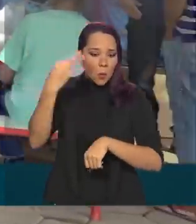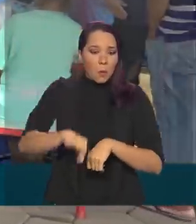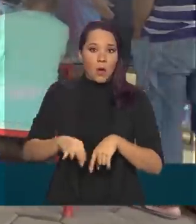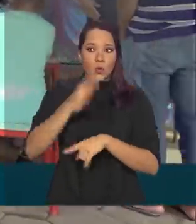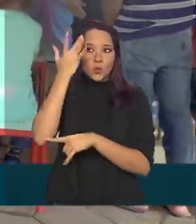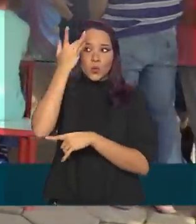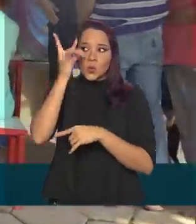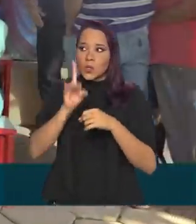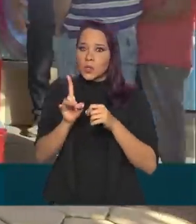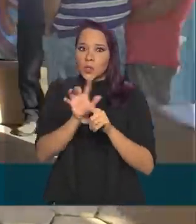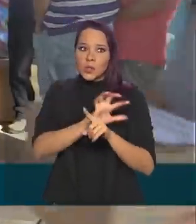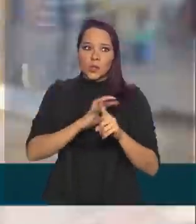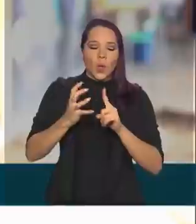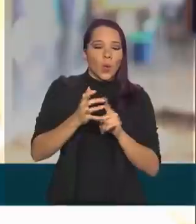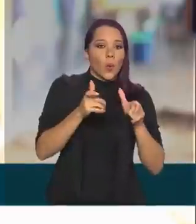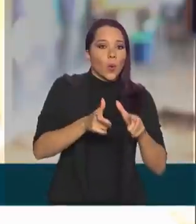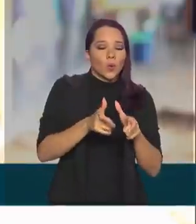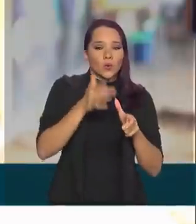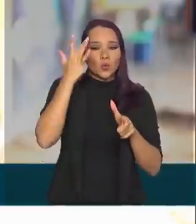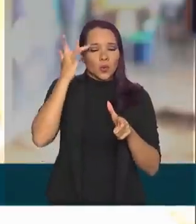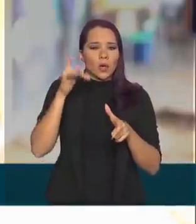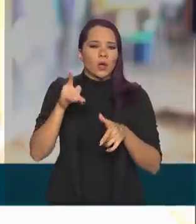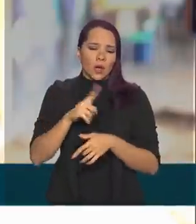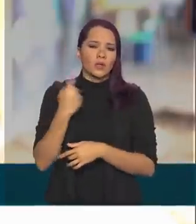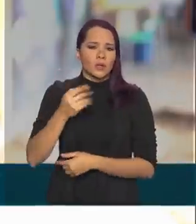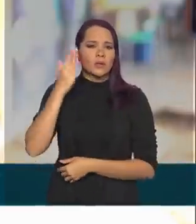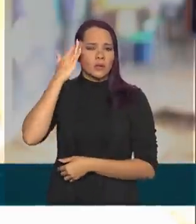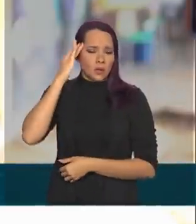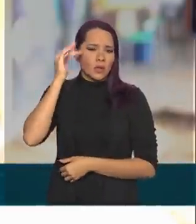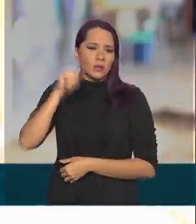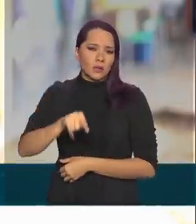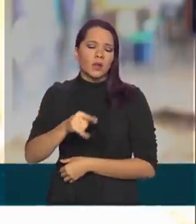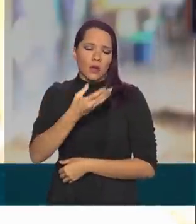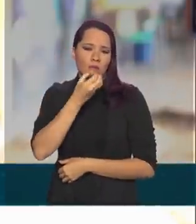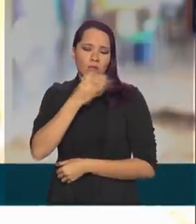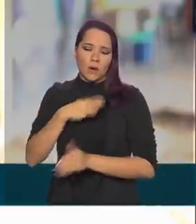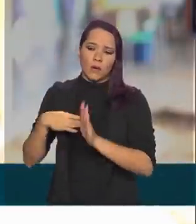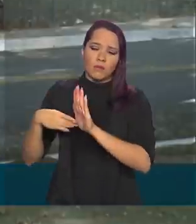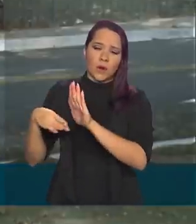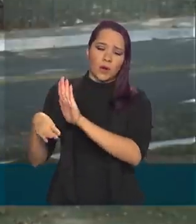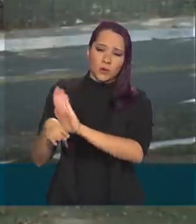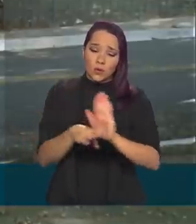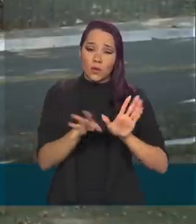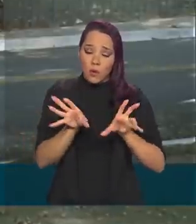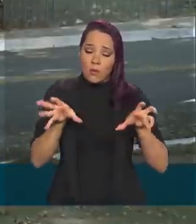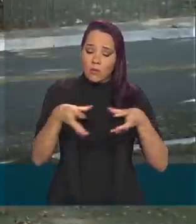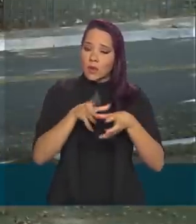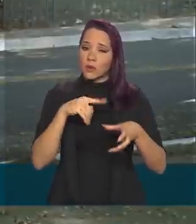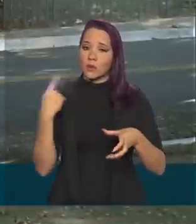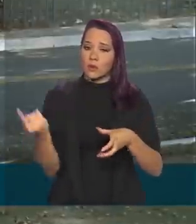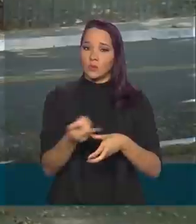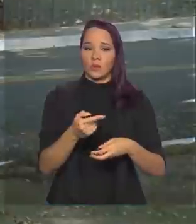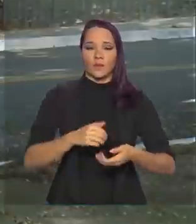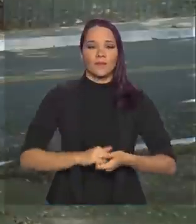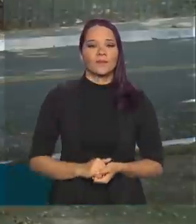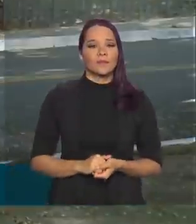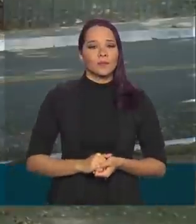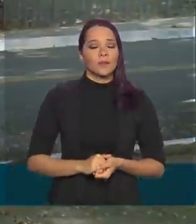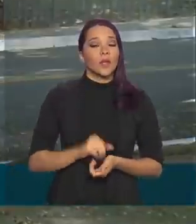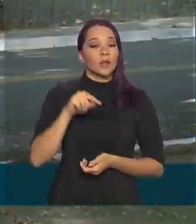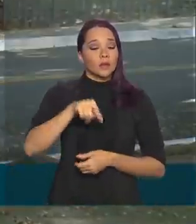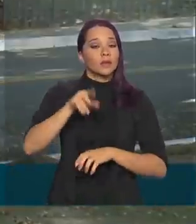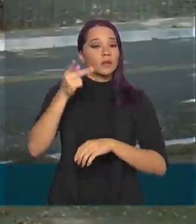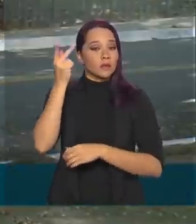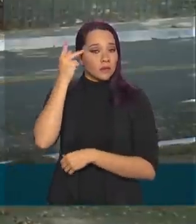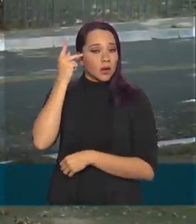saberia onde isolar, né? A gente entende que é um bem para a comunidade também, né? No estado de São Paulo, vivem cerca de